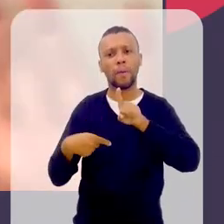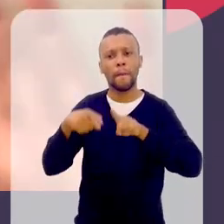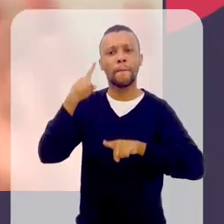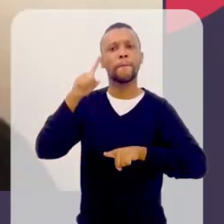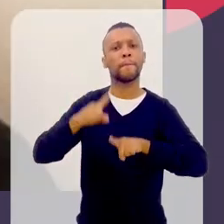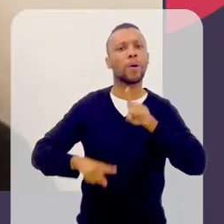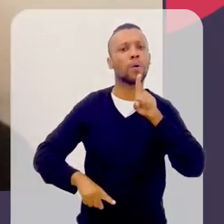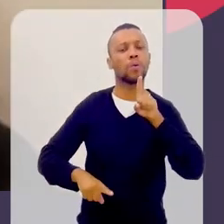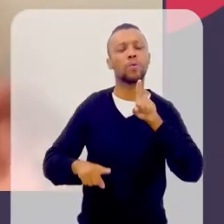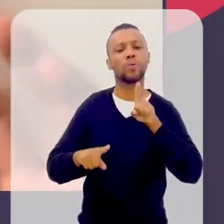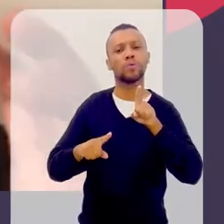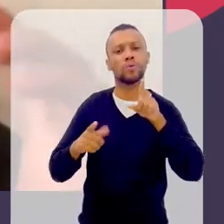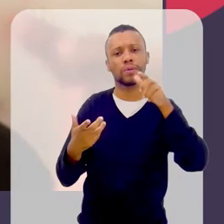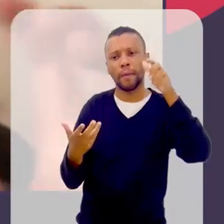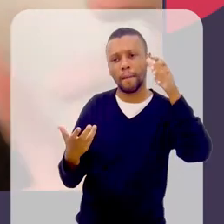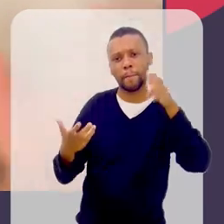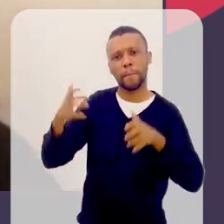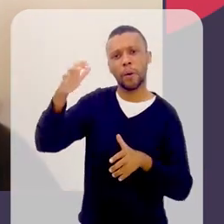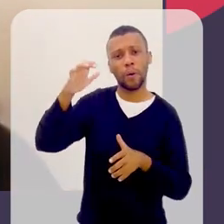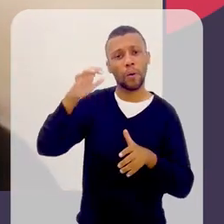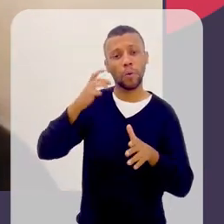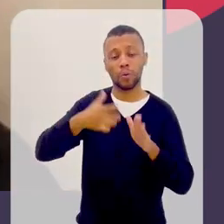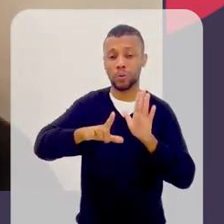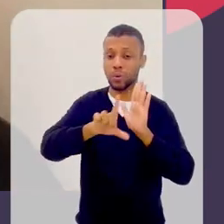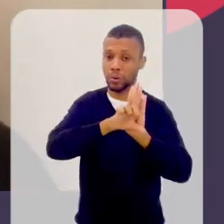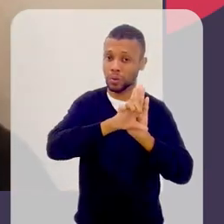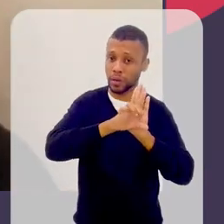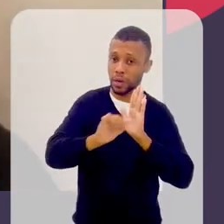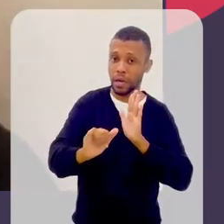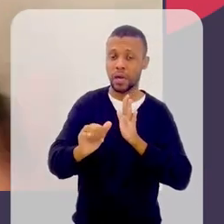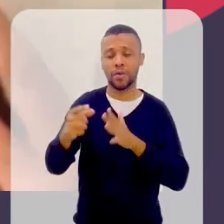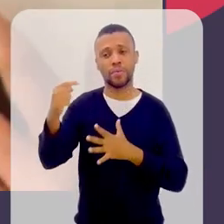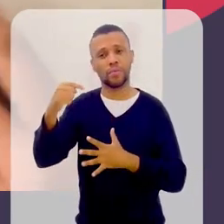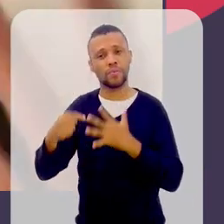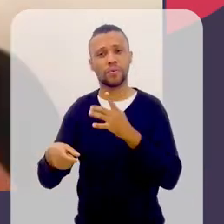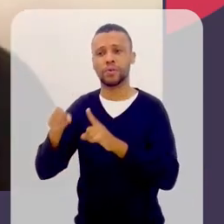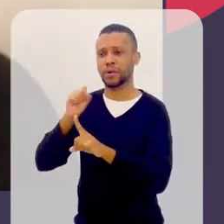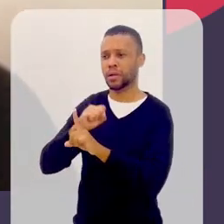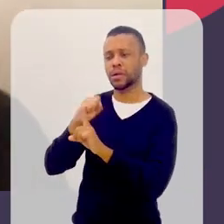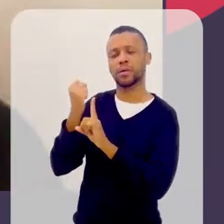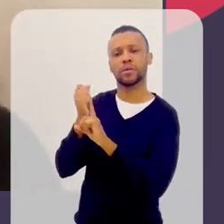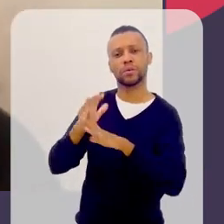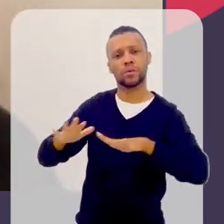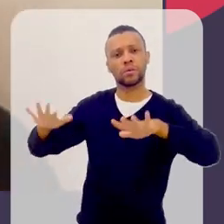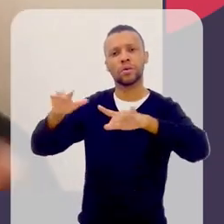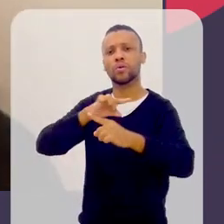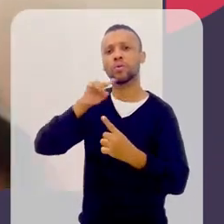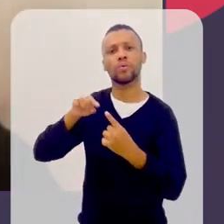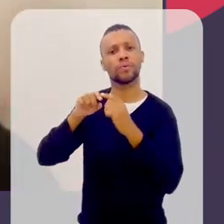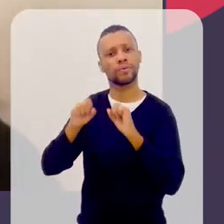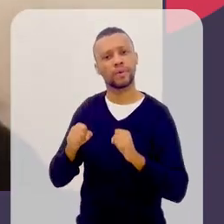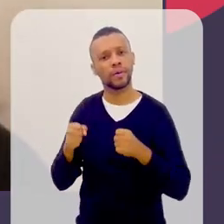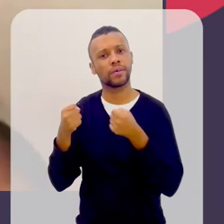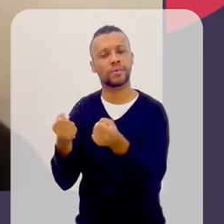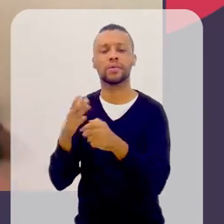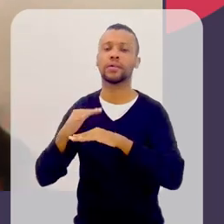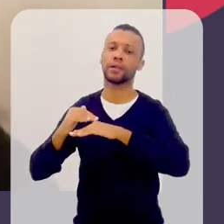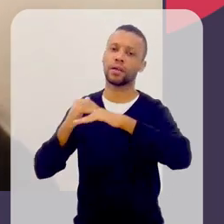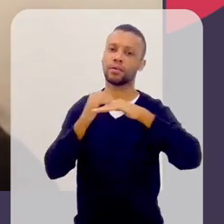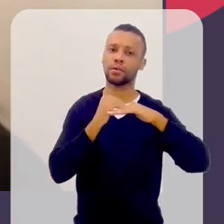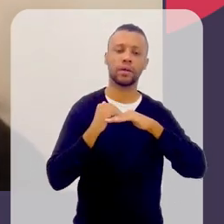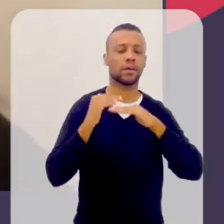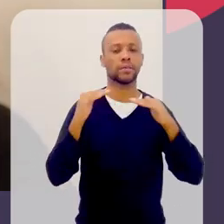condições legais, né? Das condições sociais legais para a garantia da igualdade e da